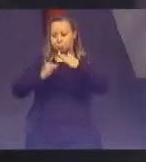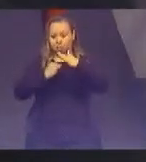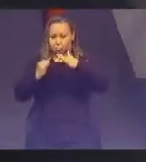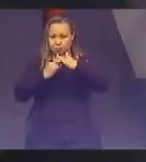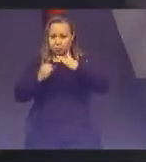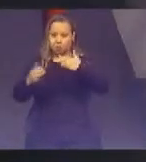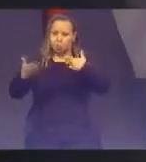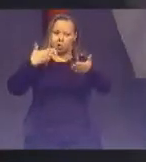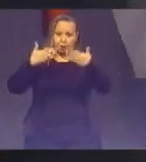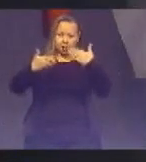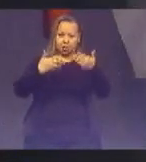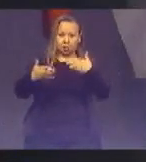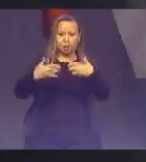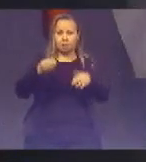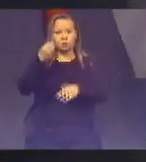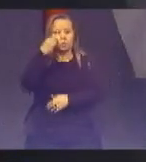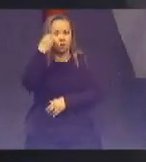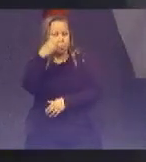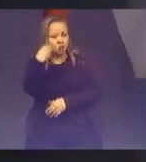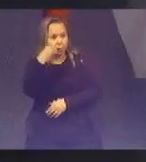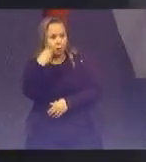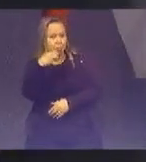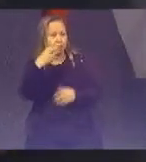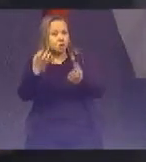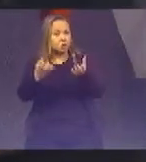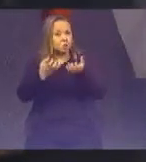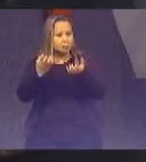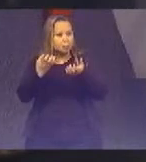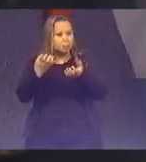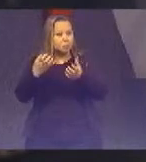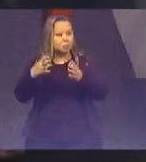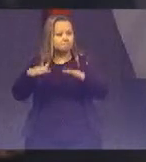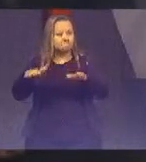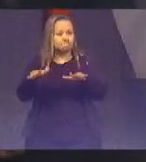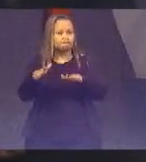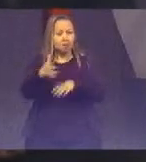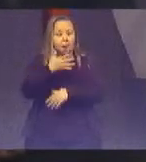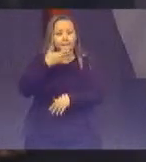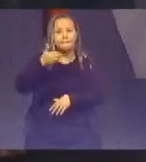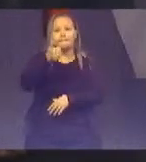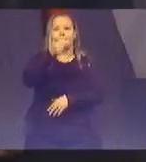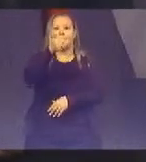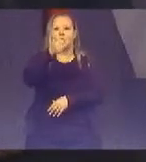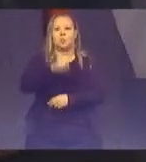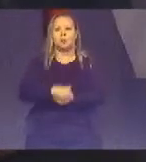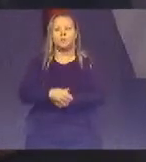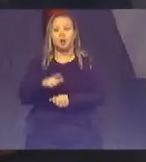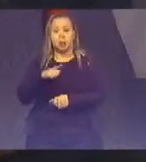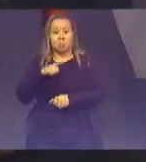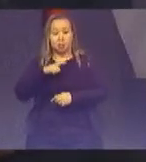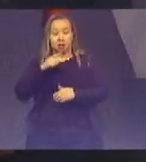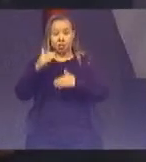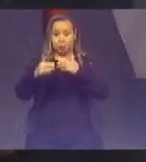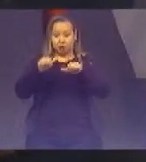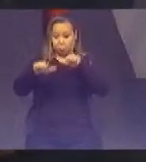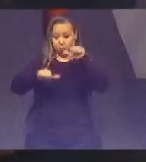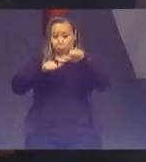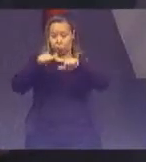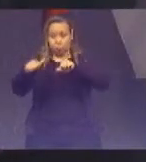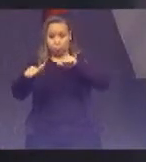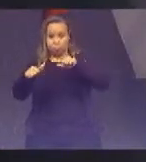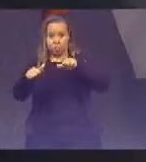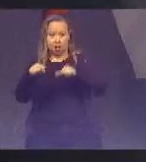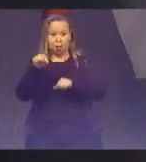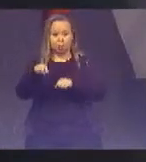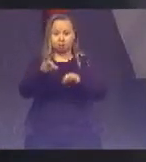experiências visando ao aperfeiçoamento dos normativos vigentes, tendo sido alterada a composição da comissão